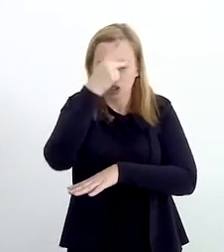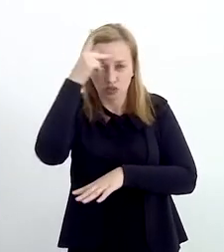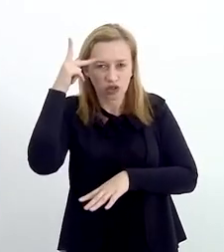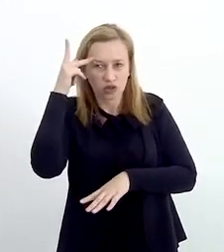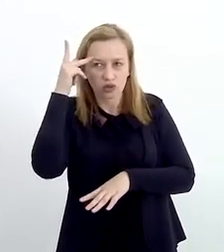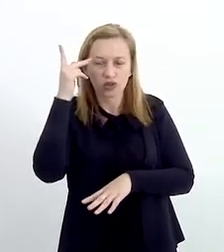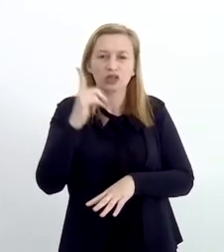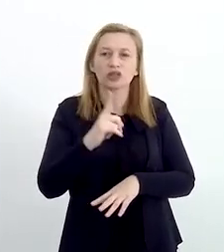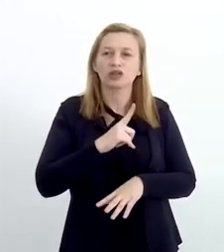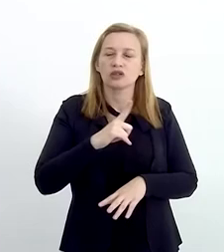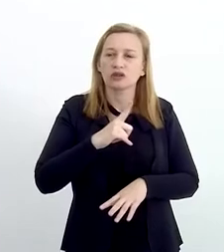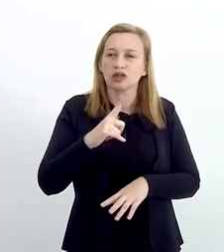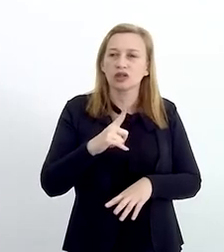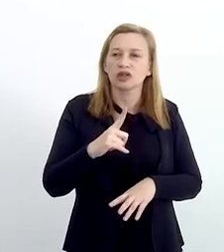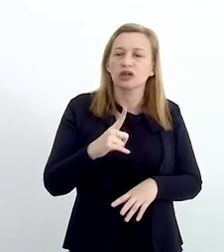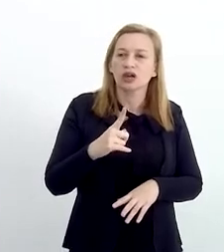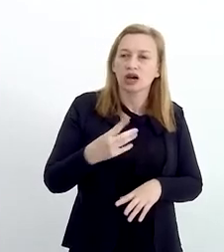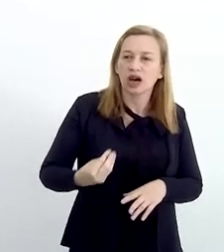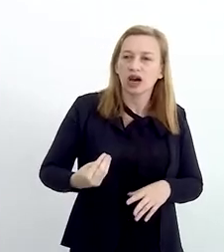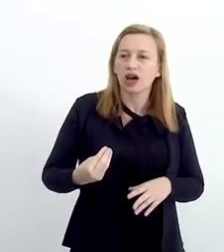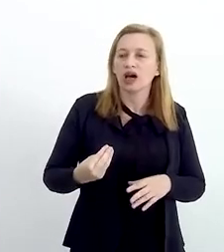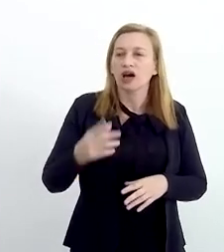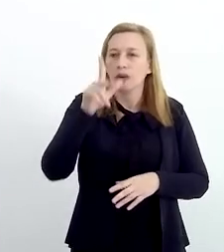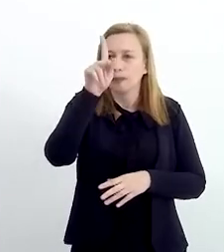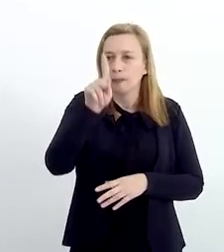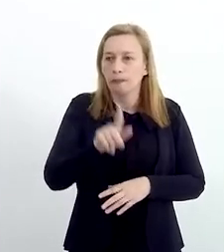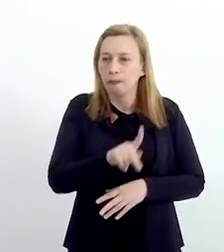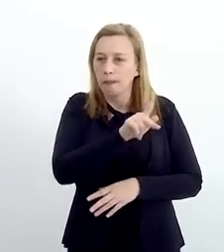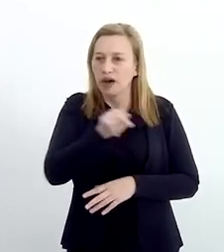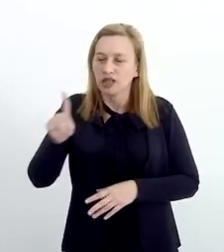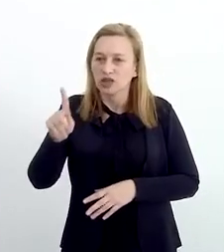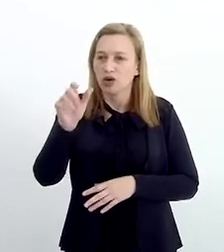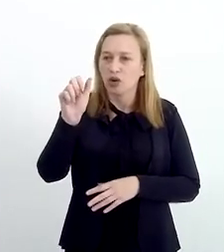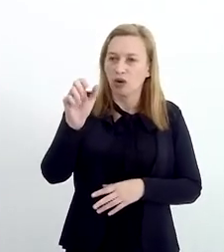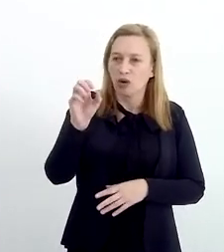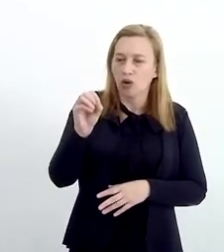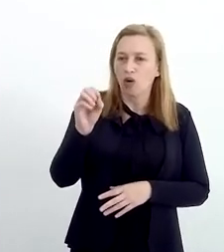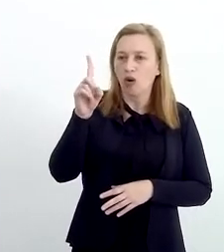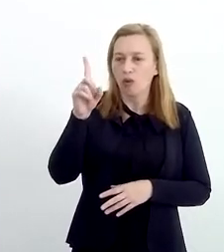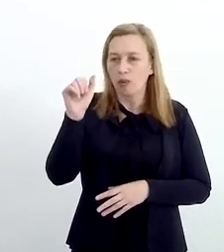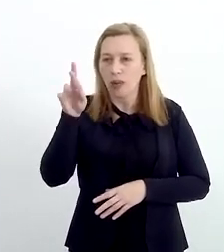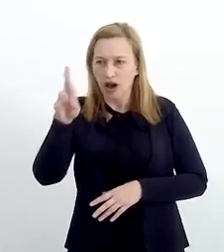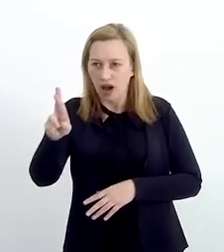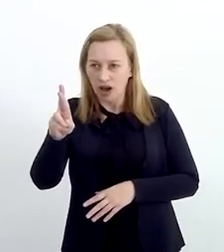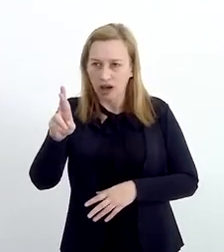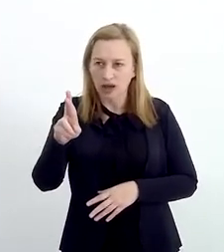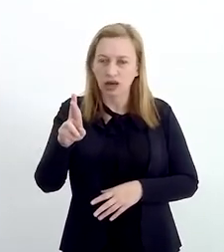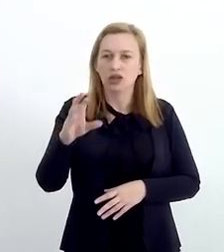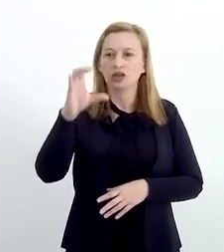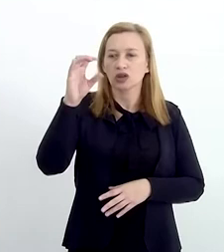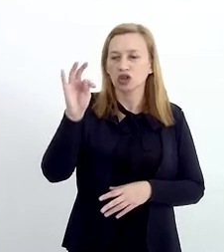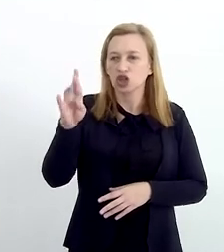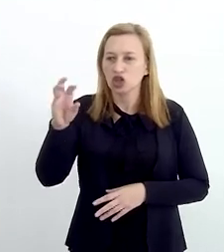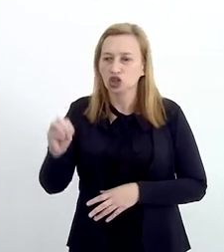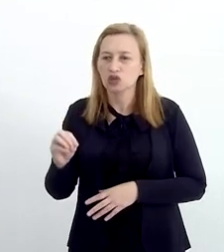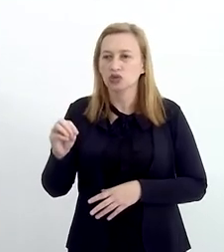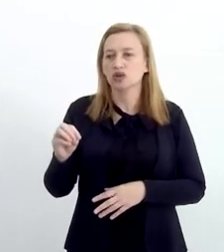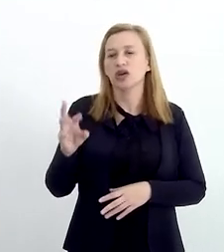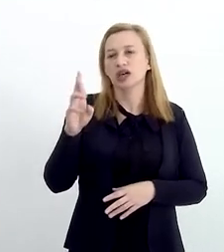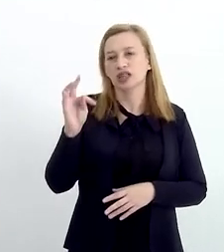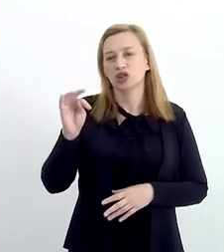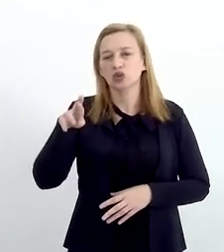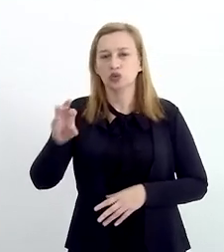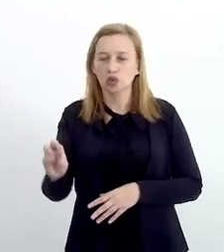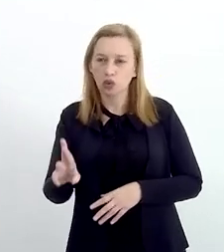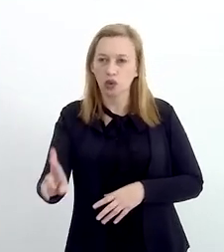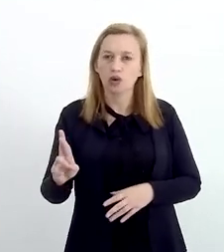chegar nas pessoas. E tivemos aí a presença magnífica do padre Omar Raposo, o reitor do Santuário Cristo Redentor,